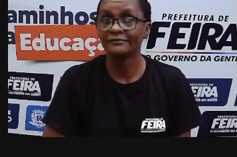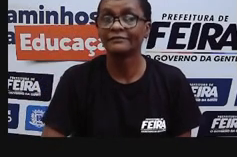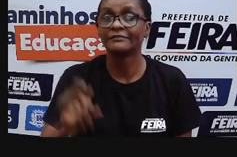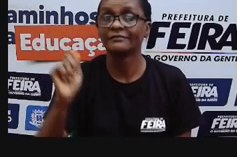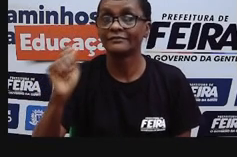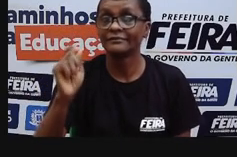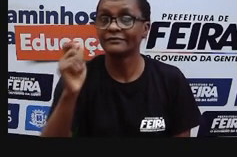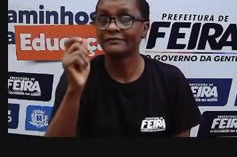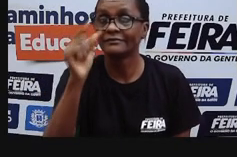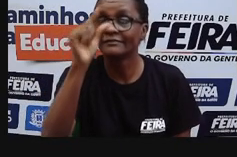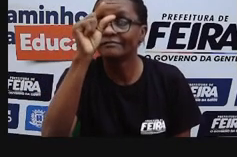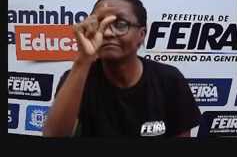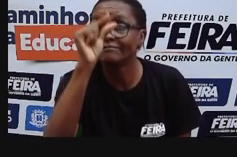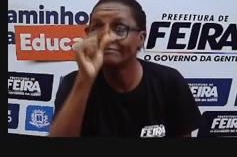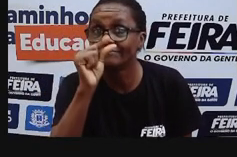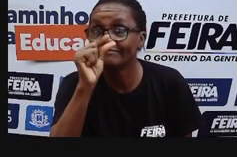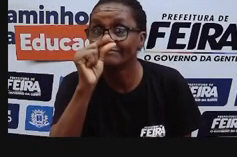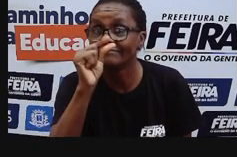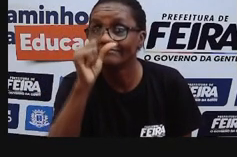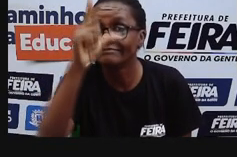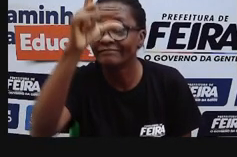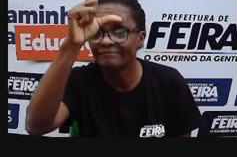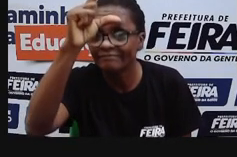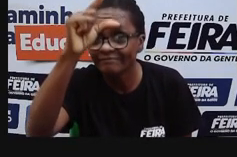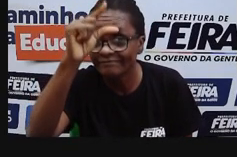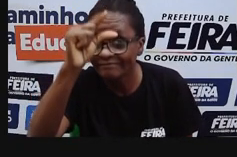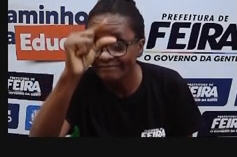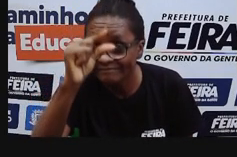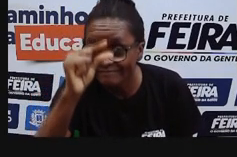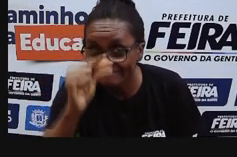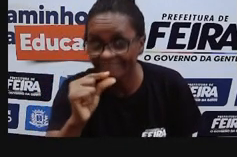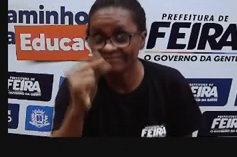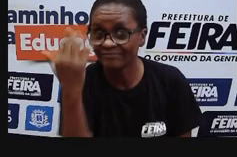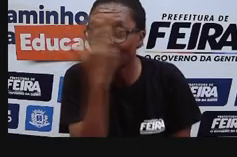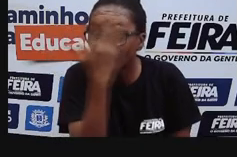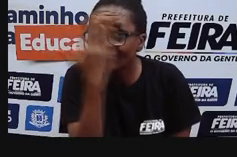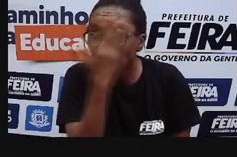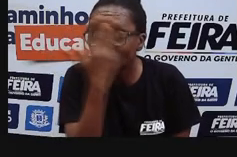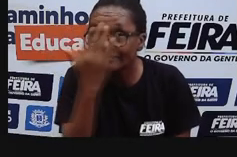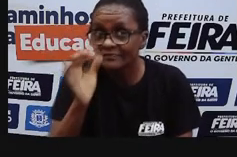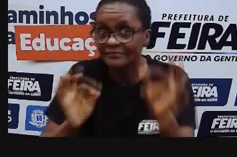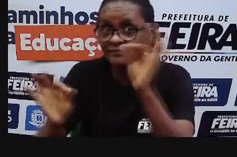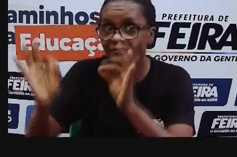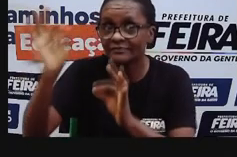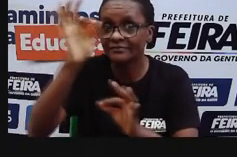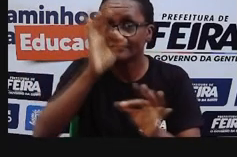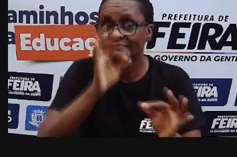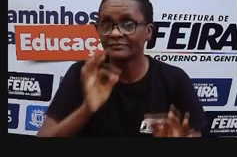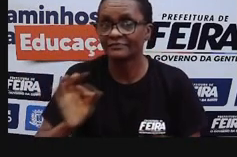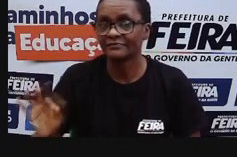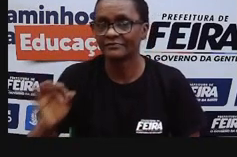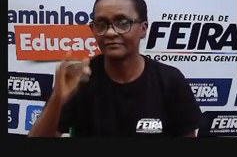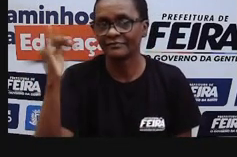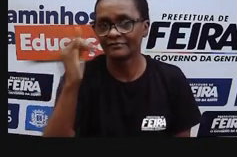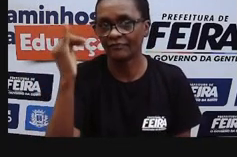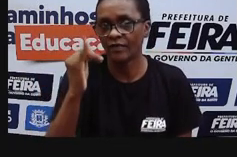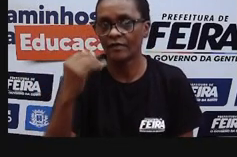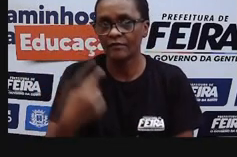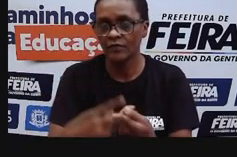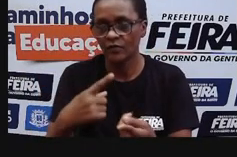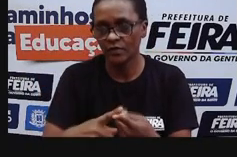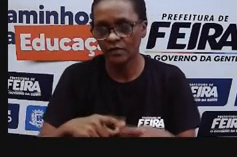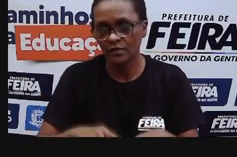pensar em micro-organismos e entender o que eles são, a gente primeiro precisa entender sobre algumas tecnologias, alguns